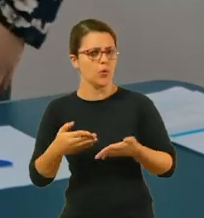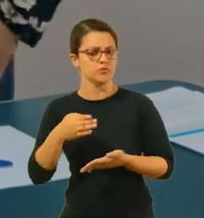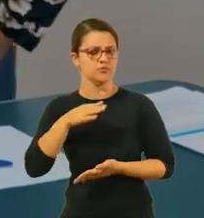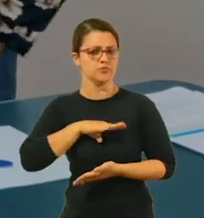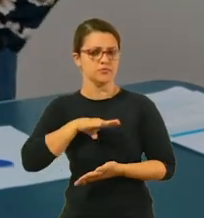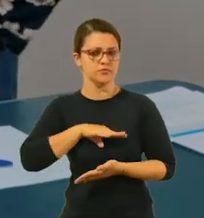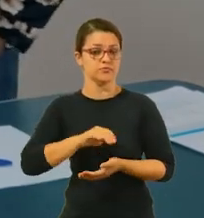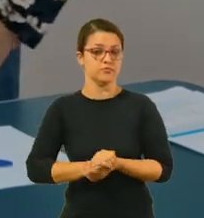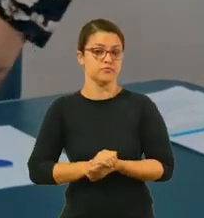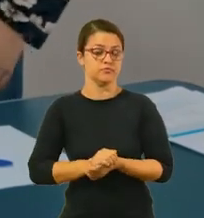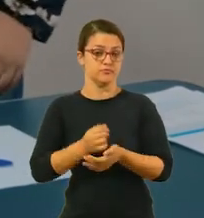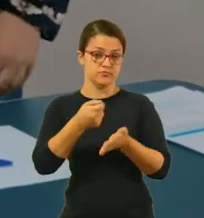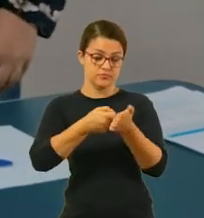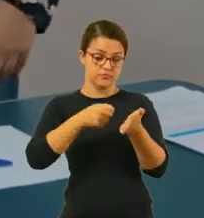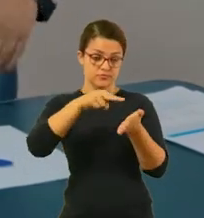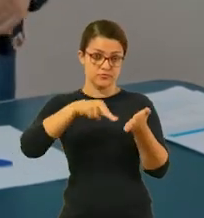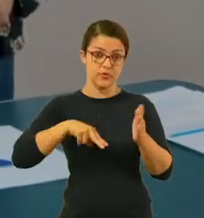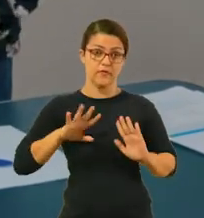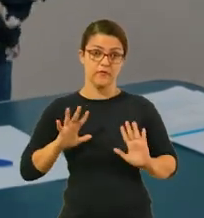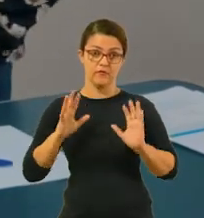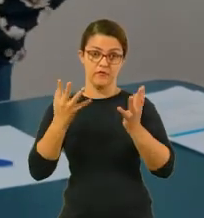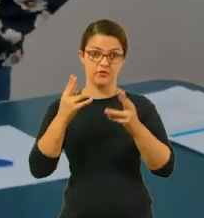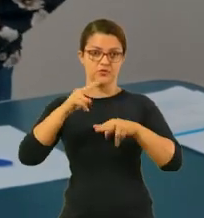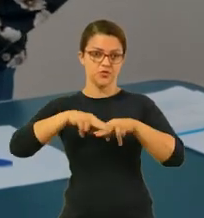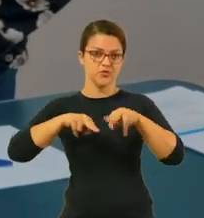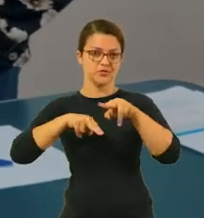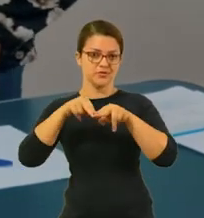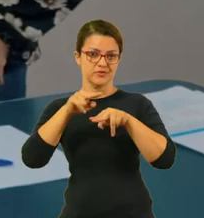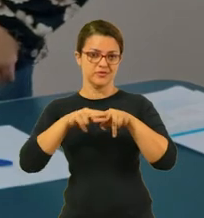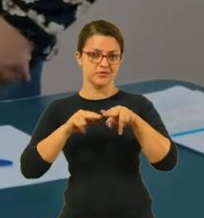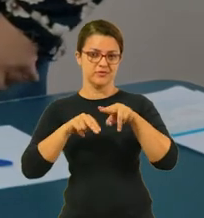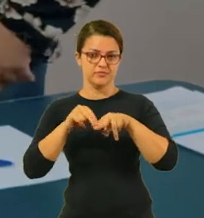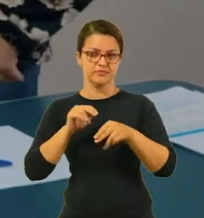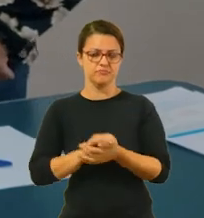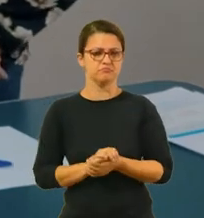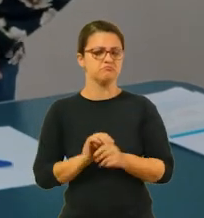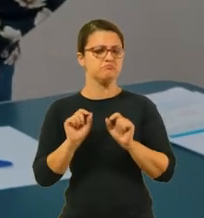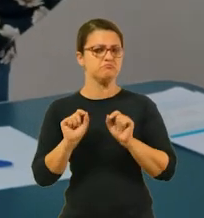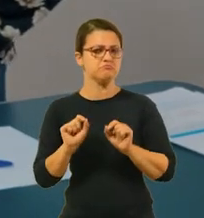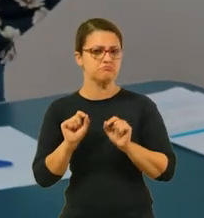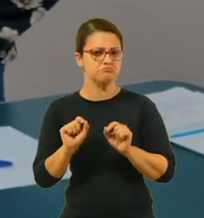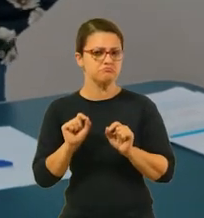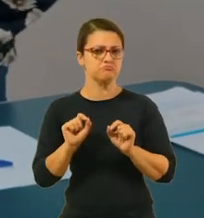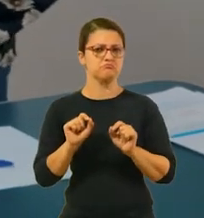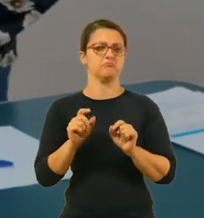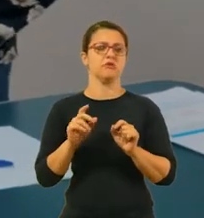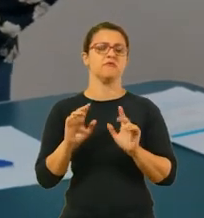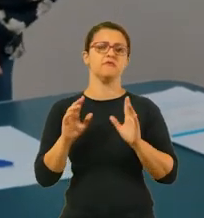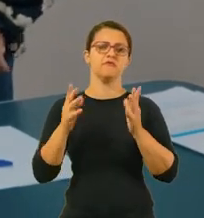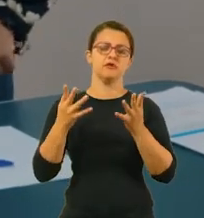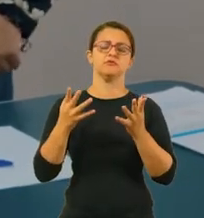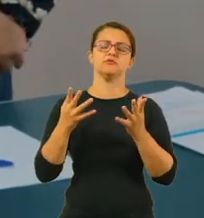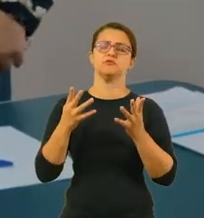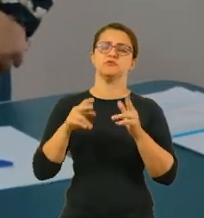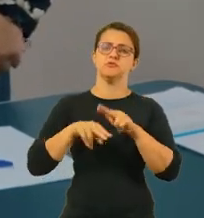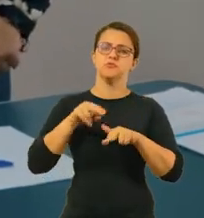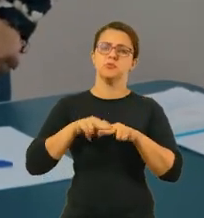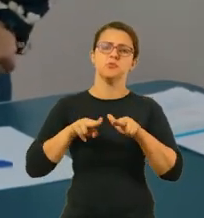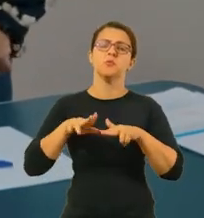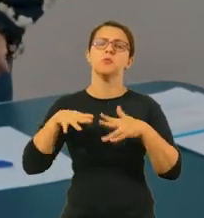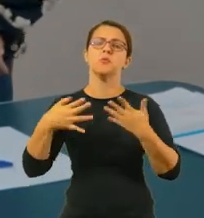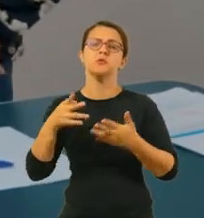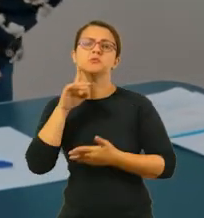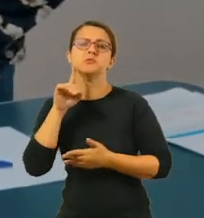primeira atividade, será uma leitura sobre as festas juninas. Então, o que são as festas juninas, quando elas são